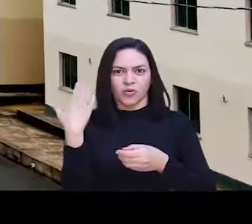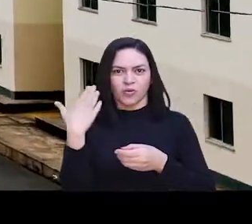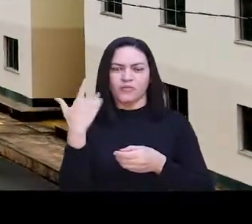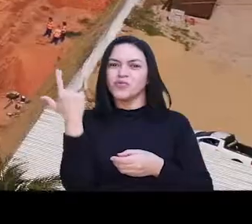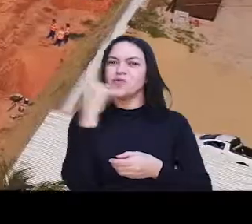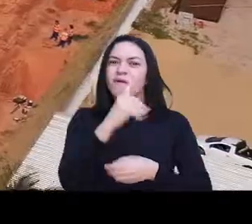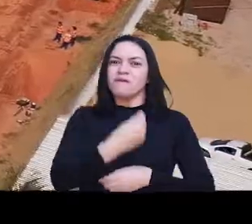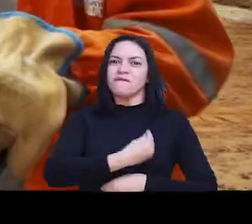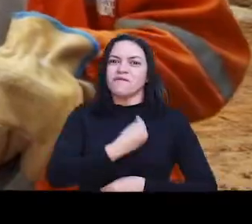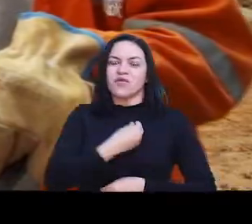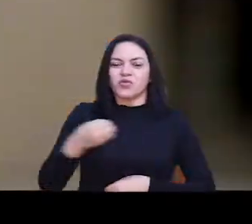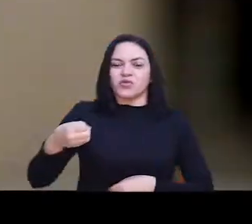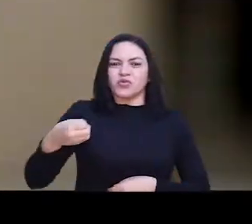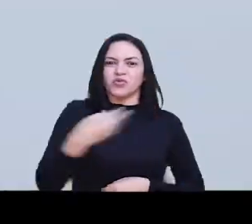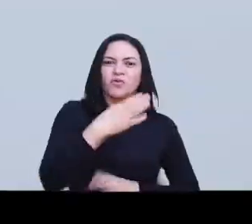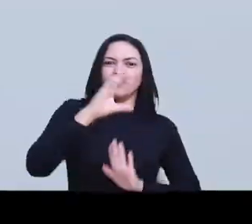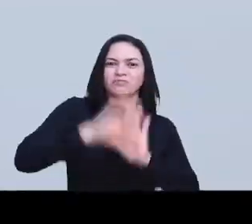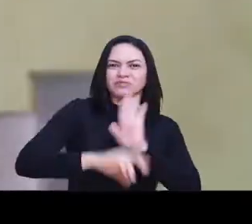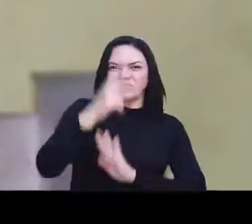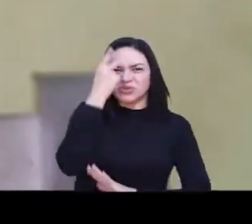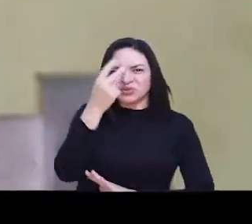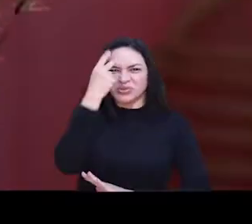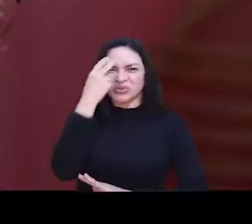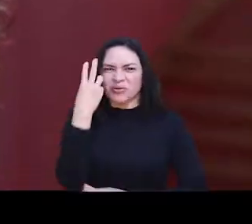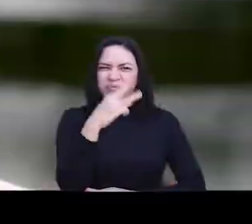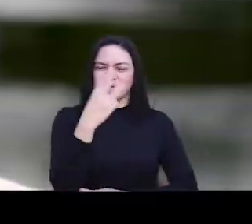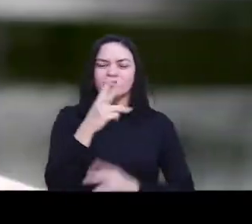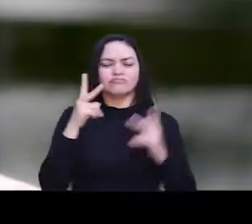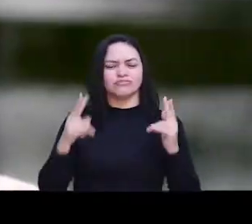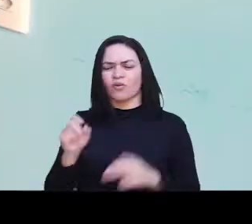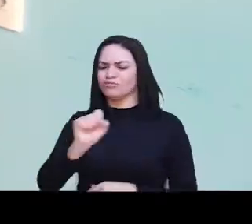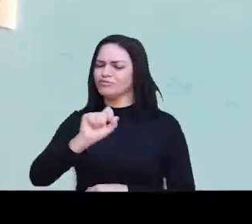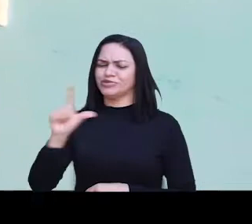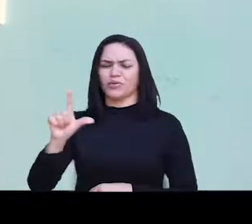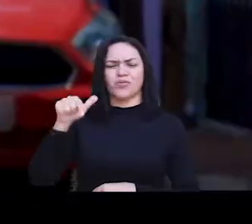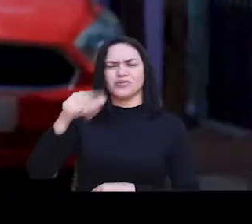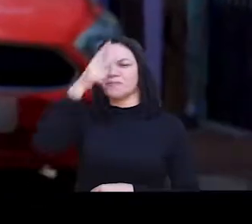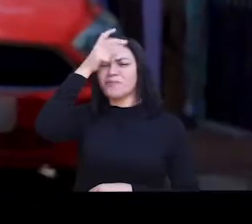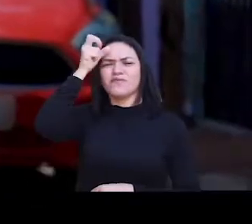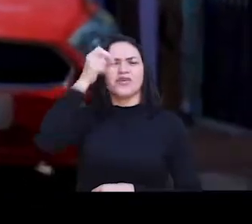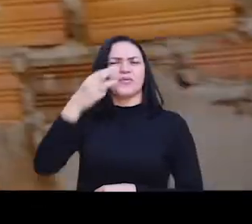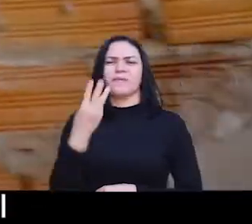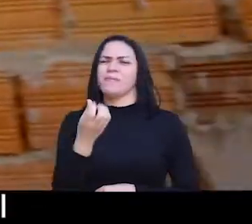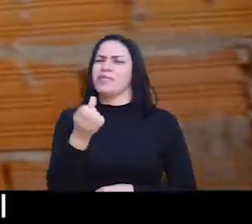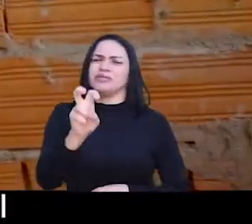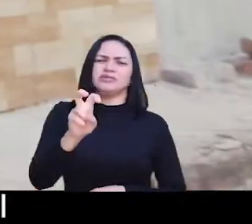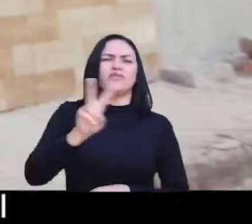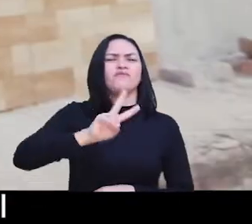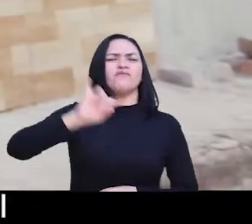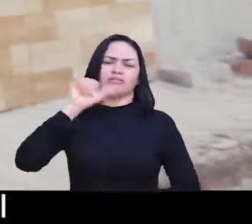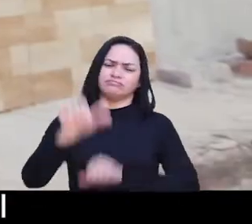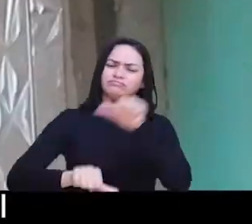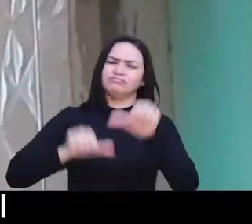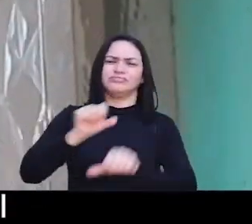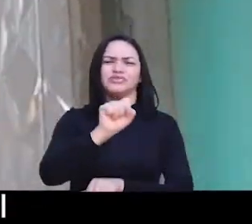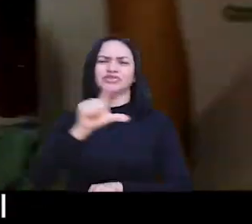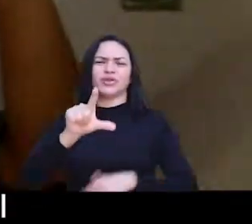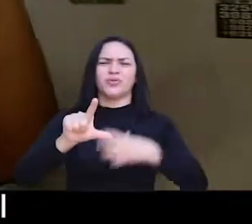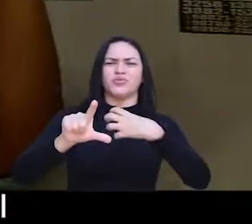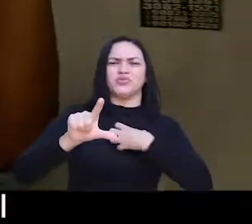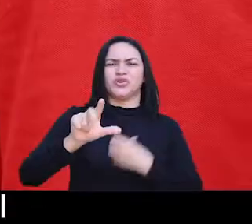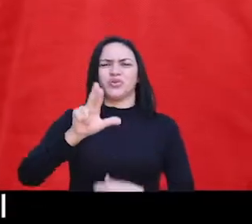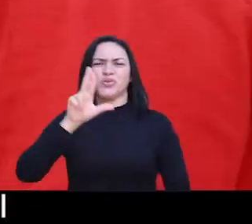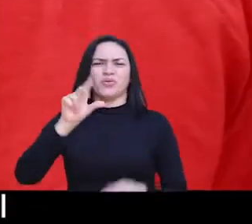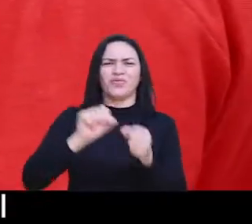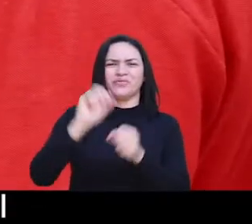e está vivendo um novo capítulo da sua história. Está na hora de São Luís ter um prefeito 65, que vai transformar nossa cidade